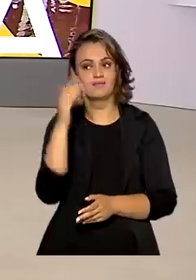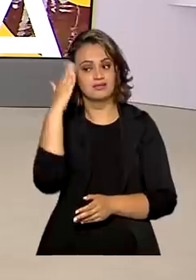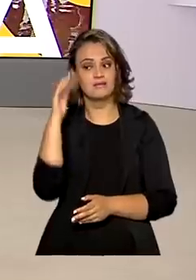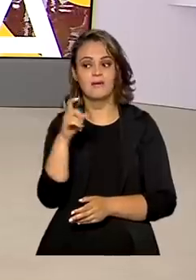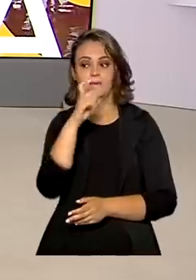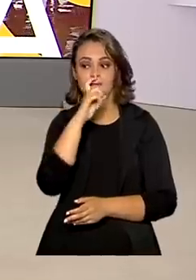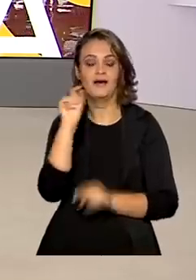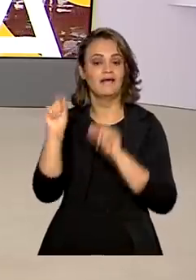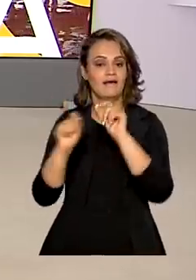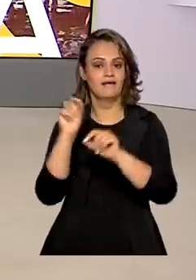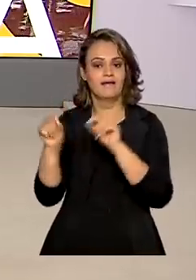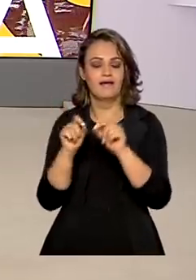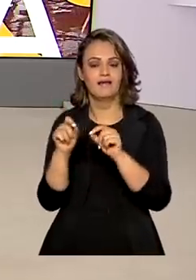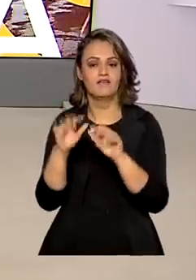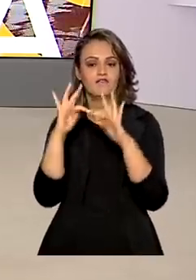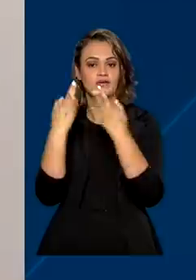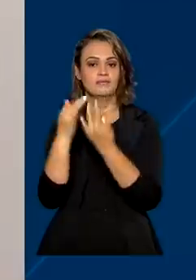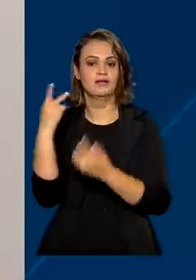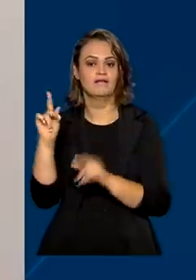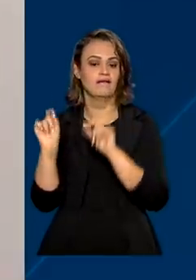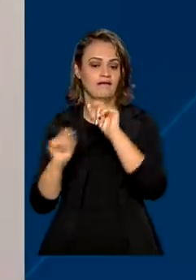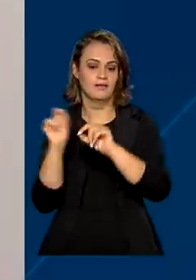e também dos parentes dele.